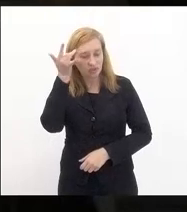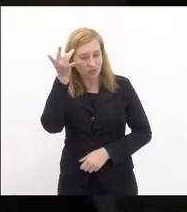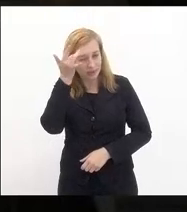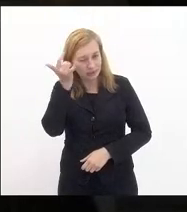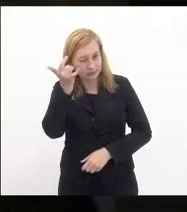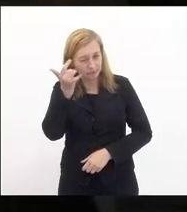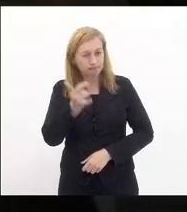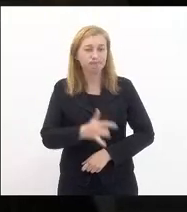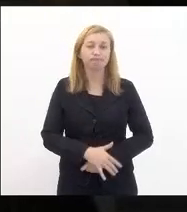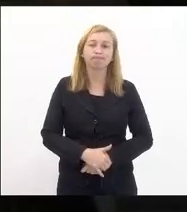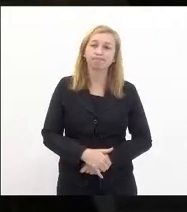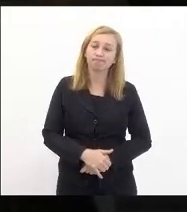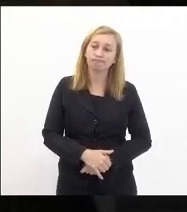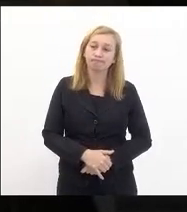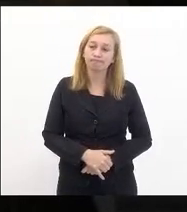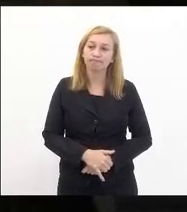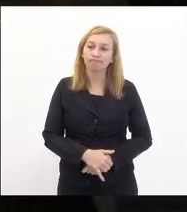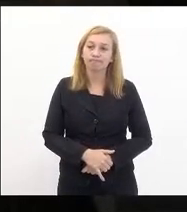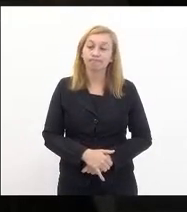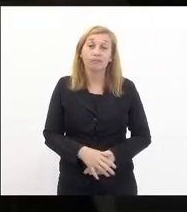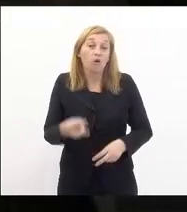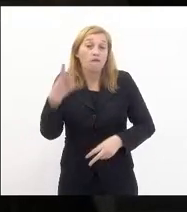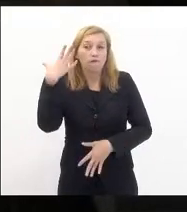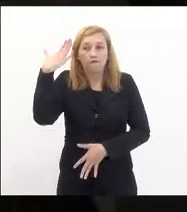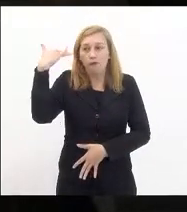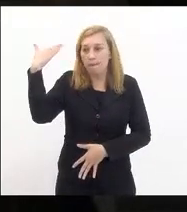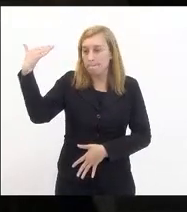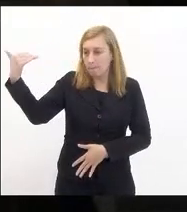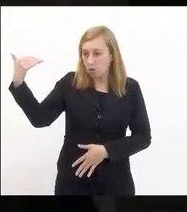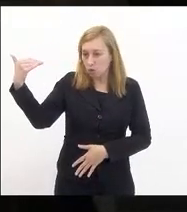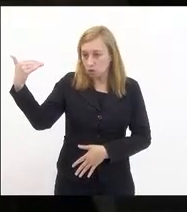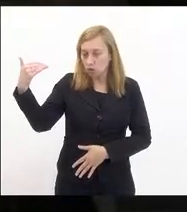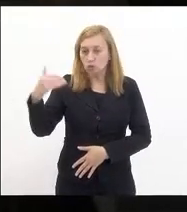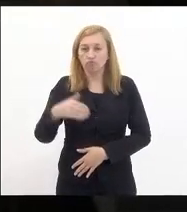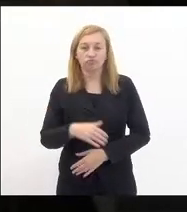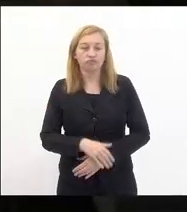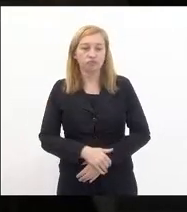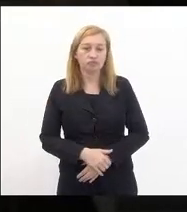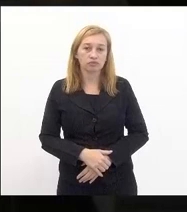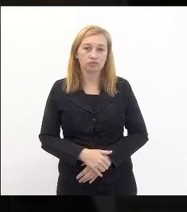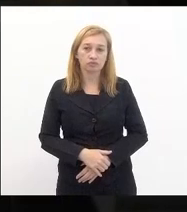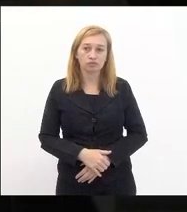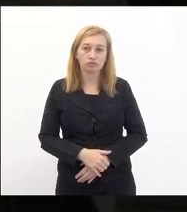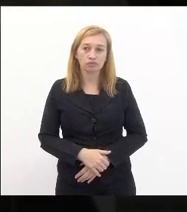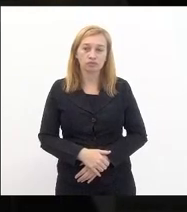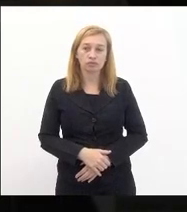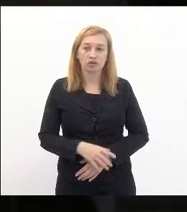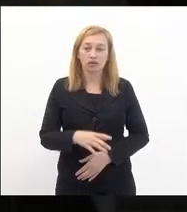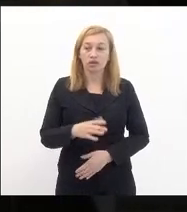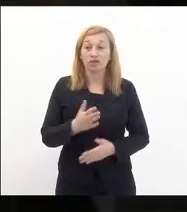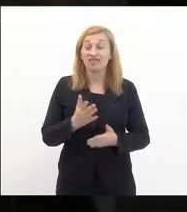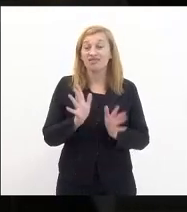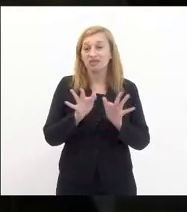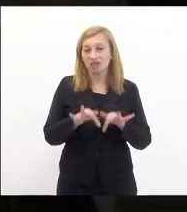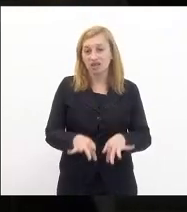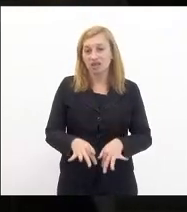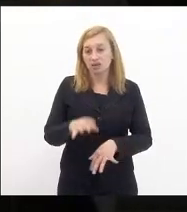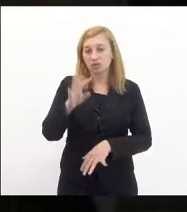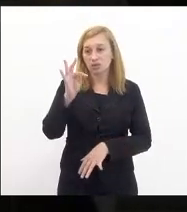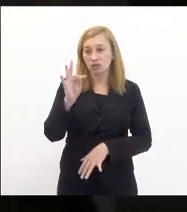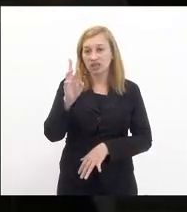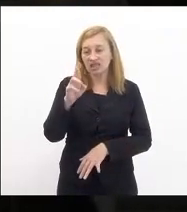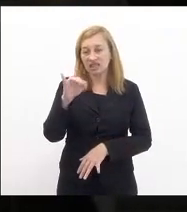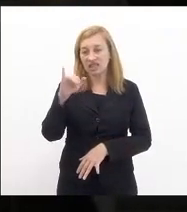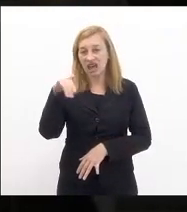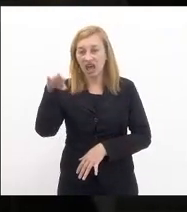é o famoso e desastroso término do triênio que